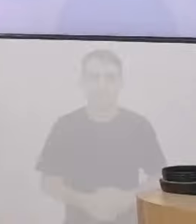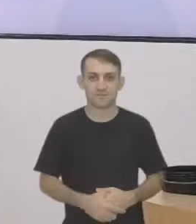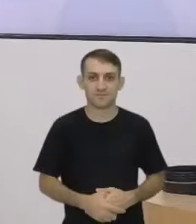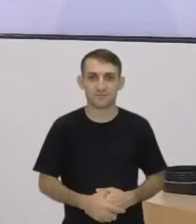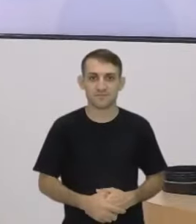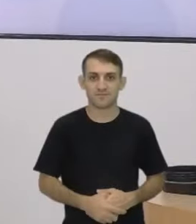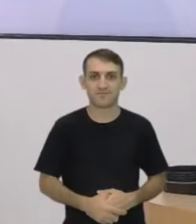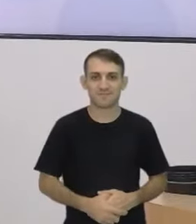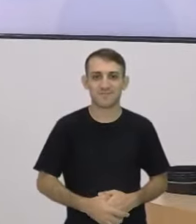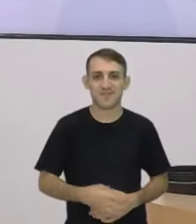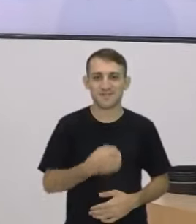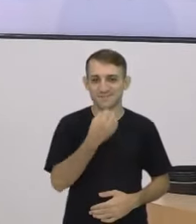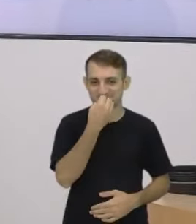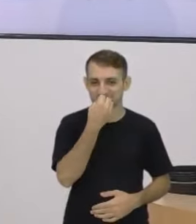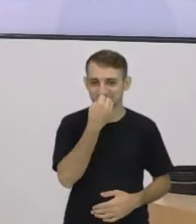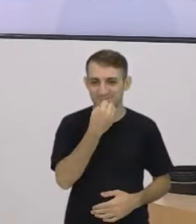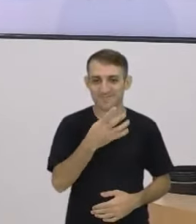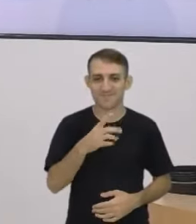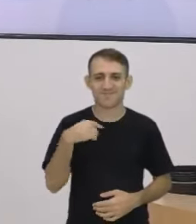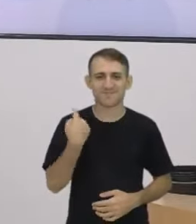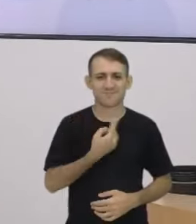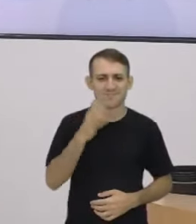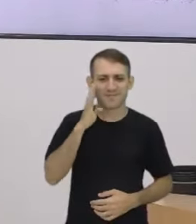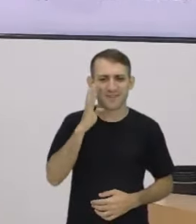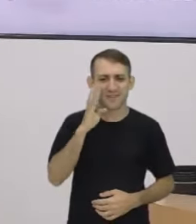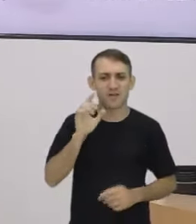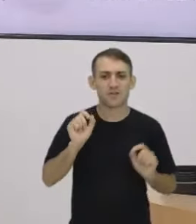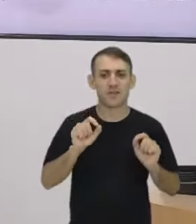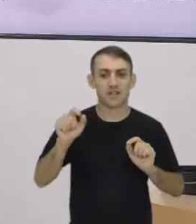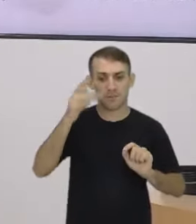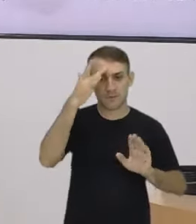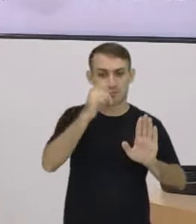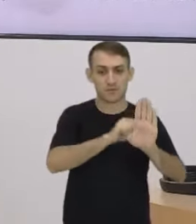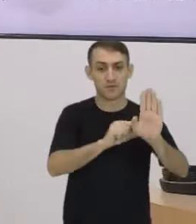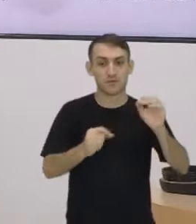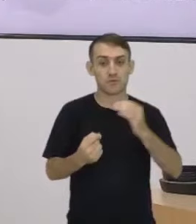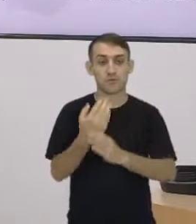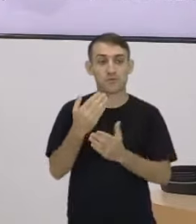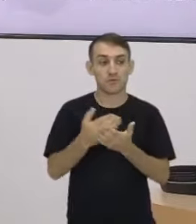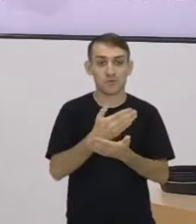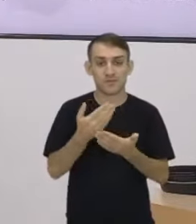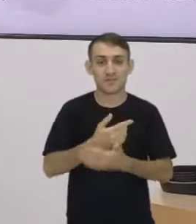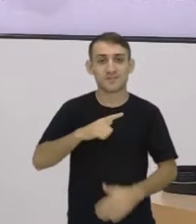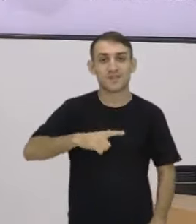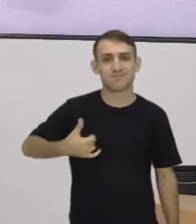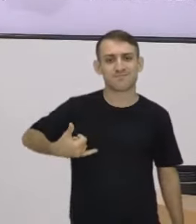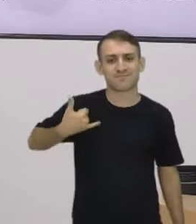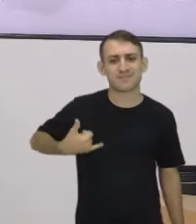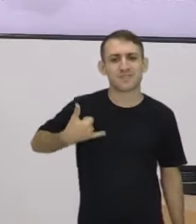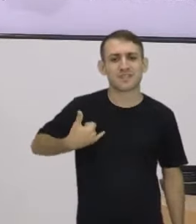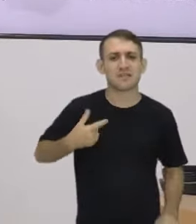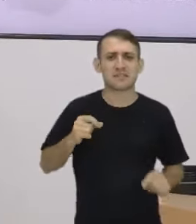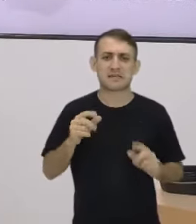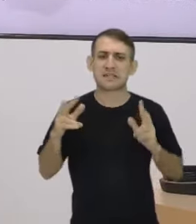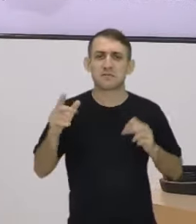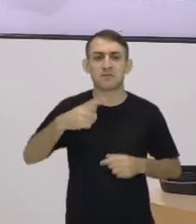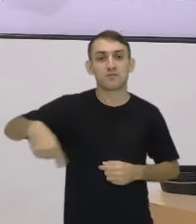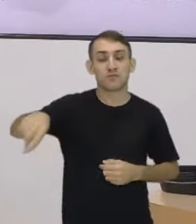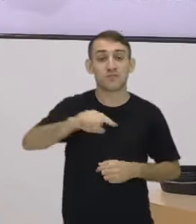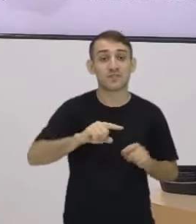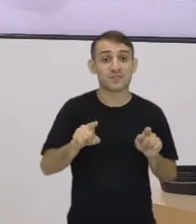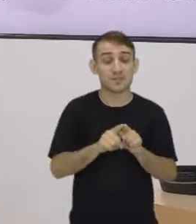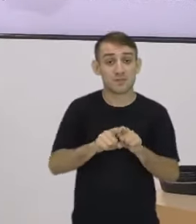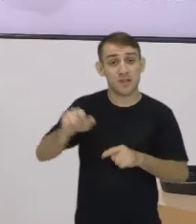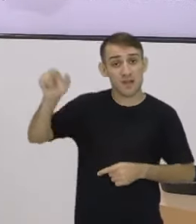Muito bem, turma, olha que vídeo bacana. Então, a nossa autora aí do livro, ela tinha uma idade, né, semelhante à de vocês, e